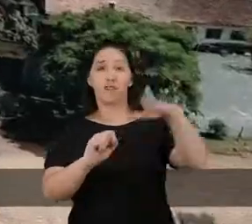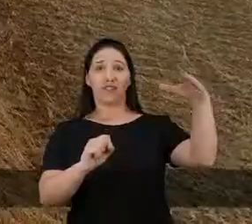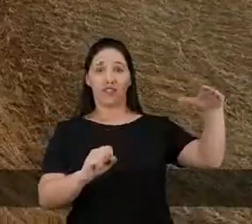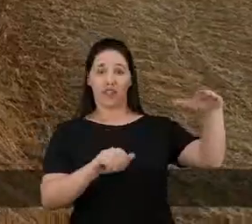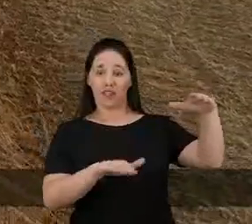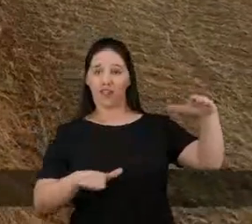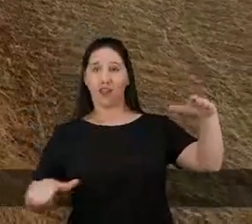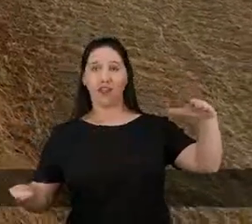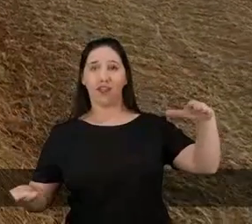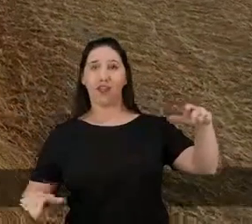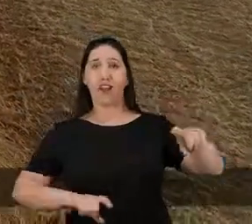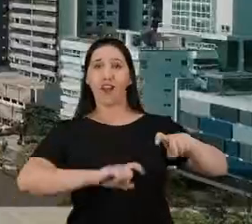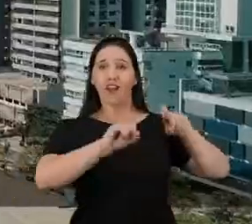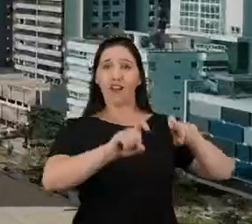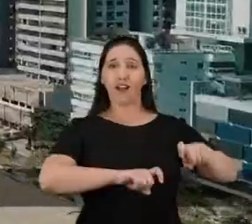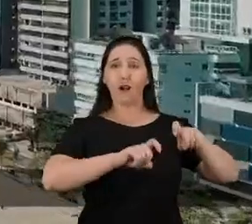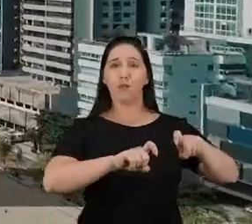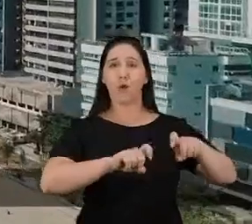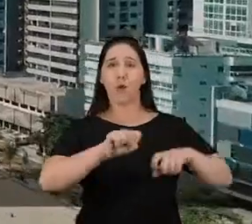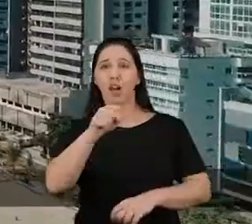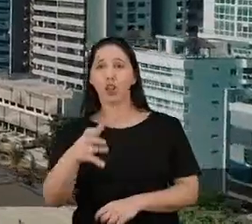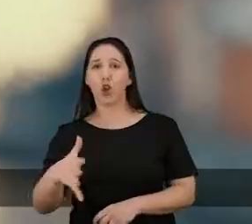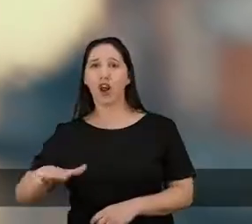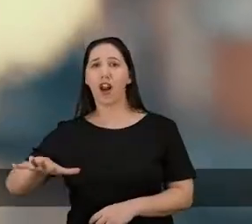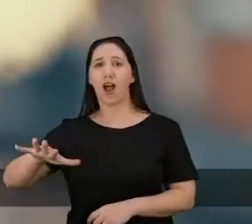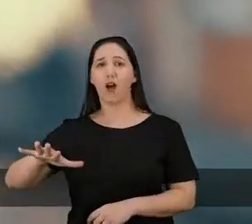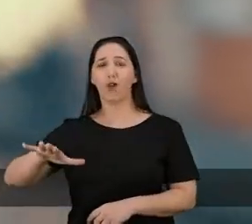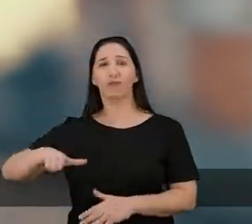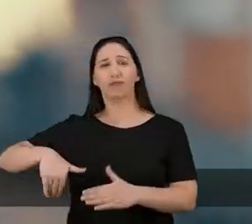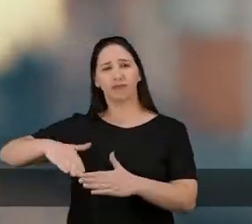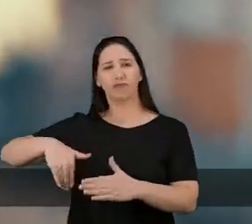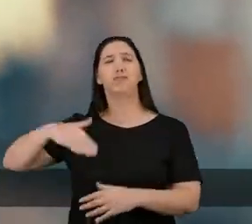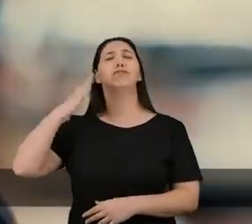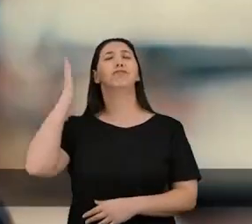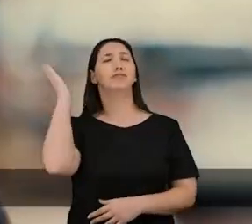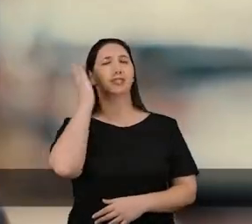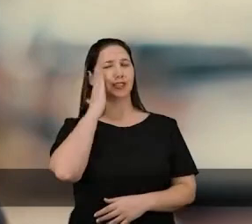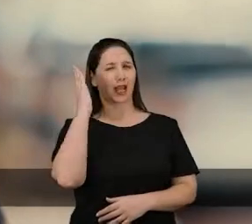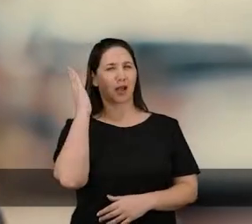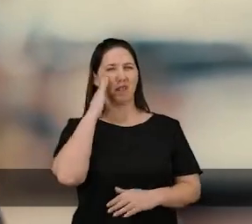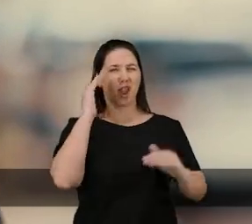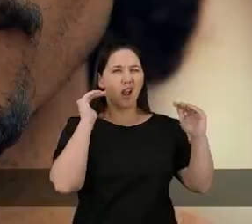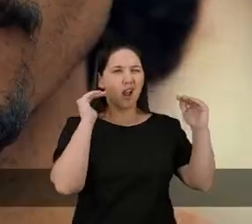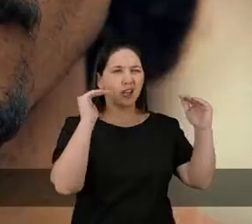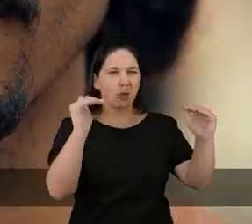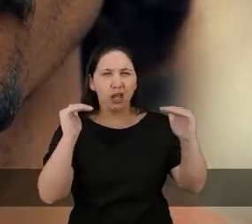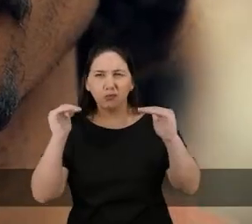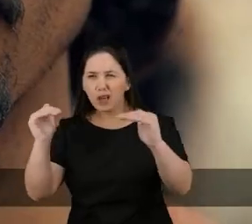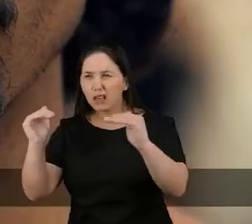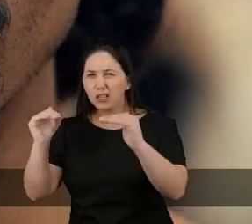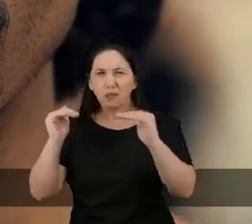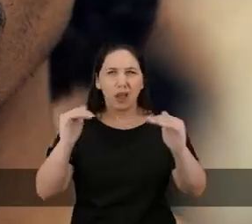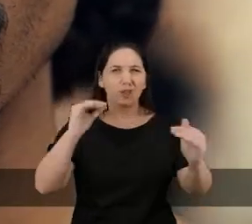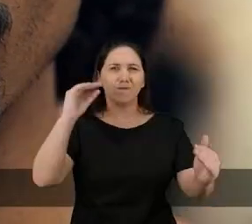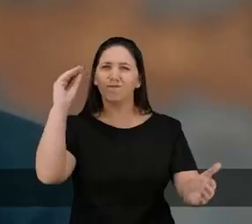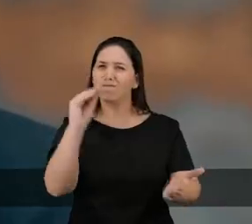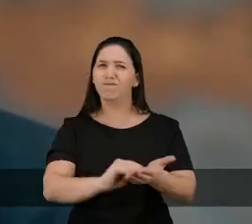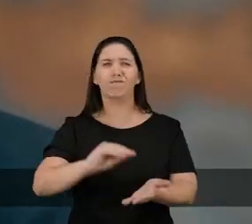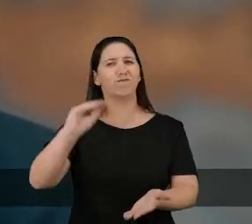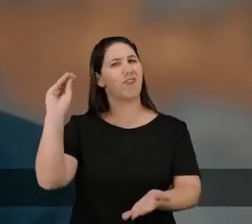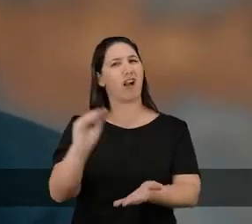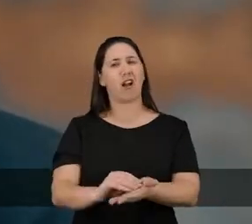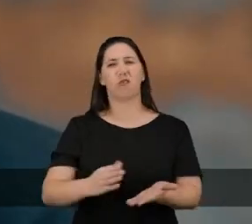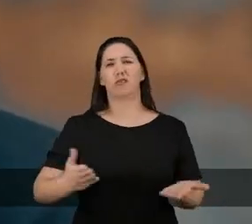o Vale. Do campo até o litoral. Sabe muito bem o tamanho do desrespeito pela